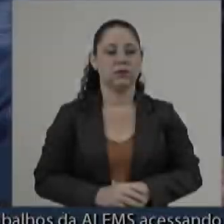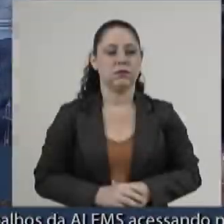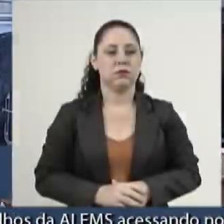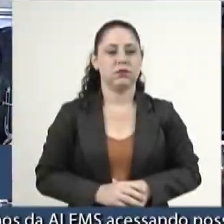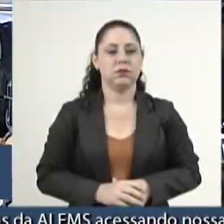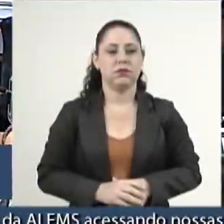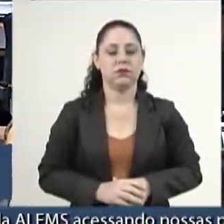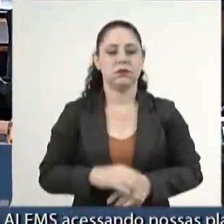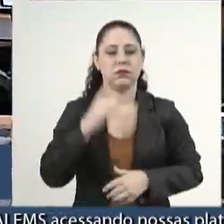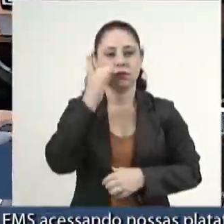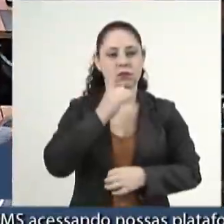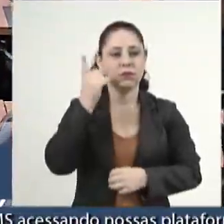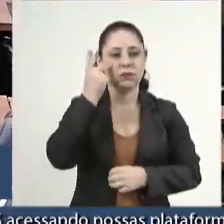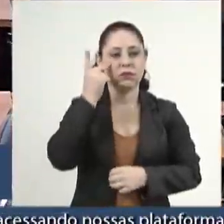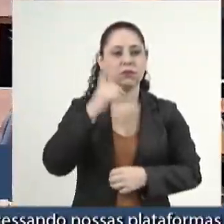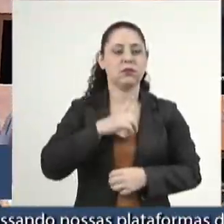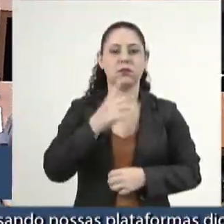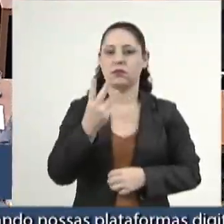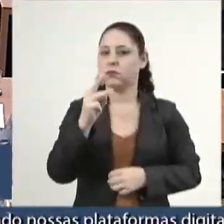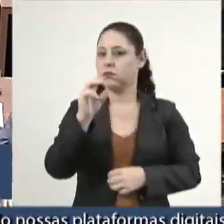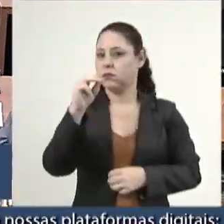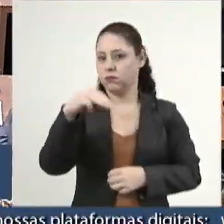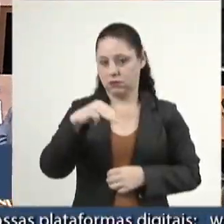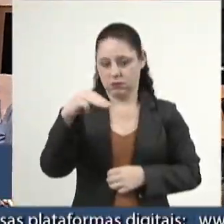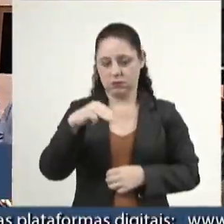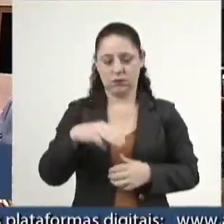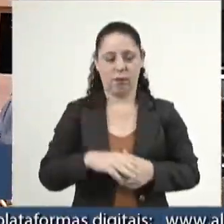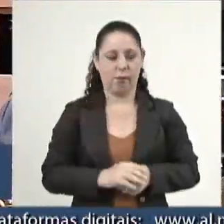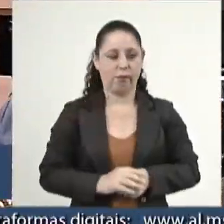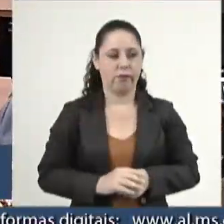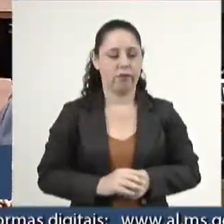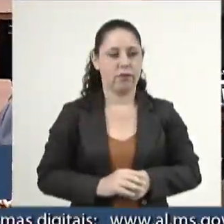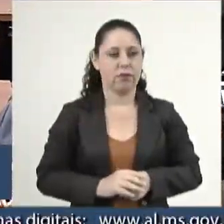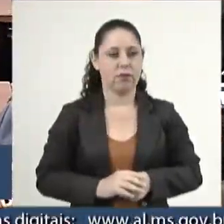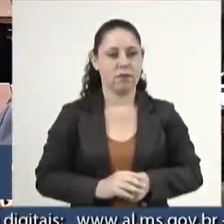Deputado Pedro Kemp, V. Exª, se expõe de 30 minutos.